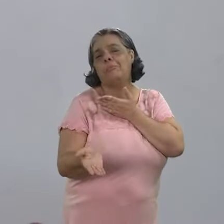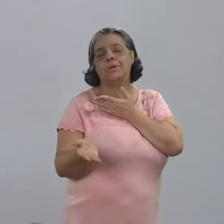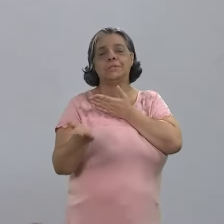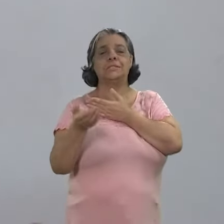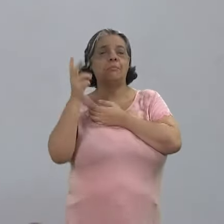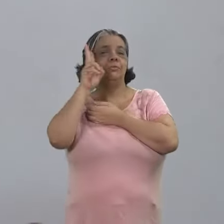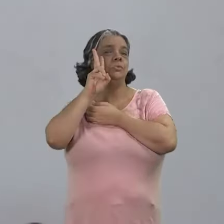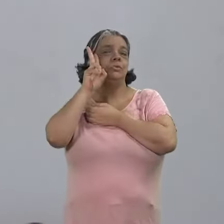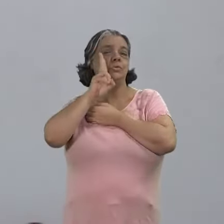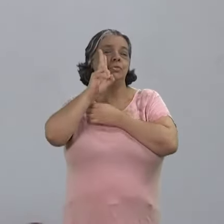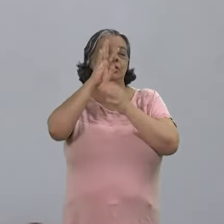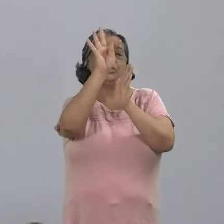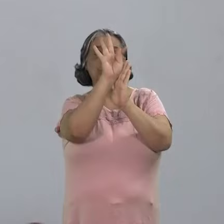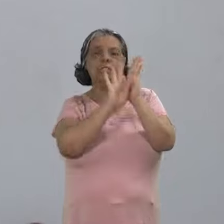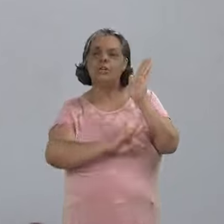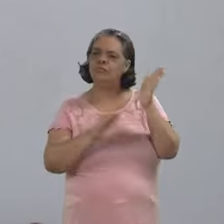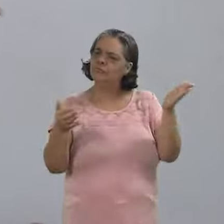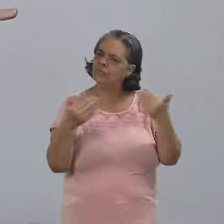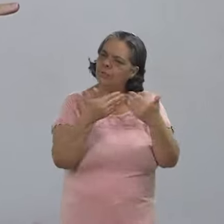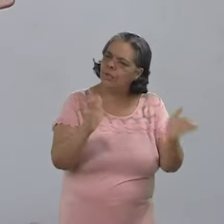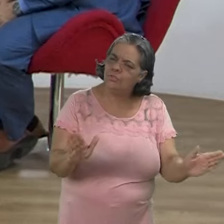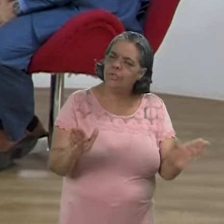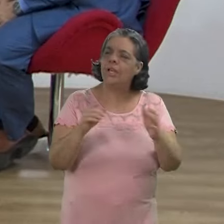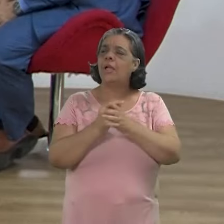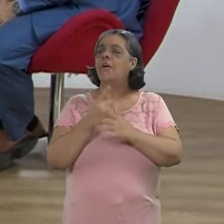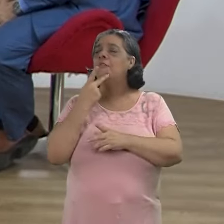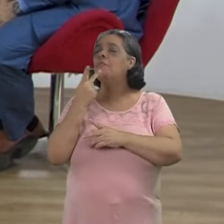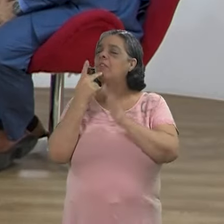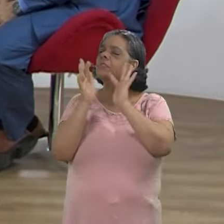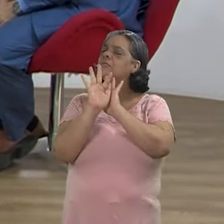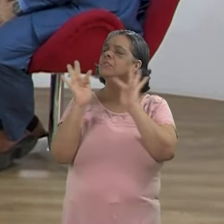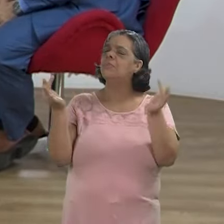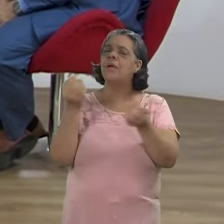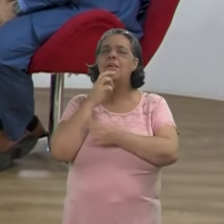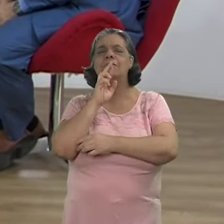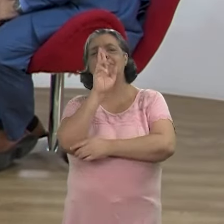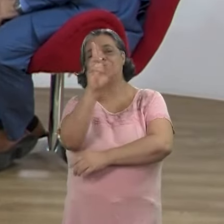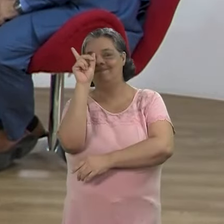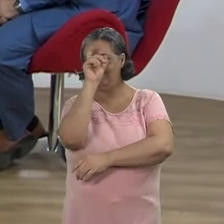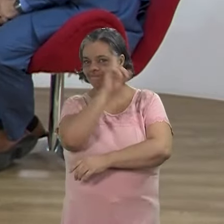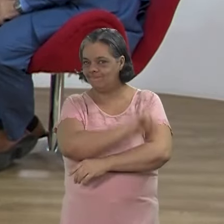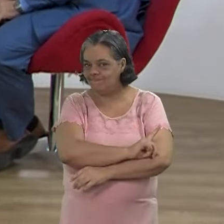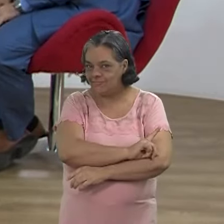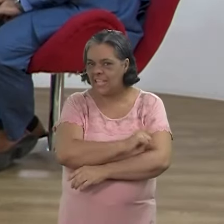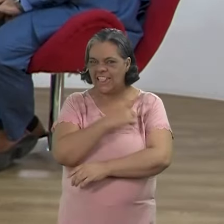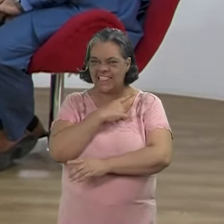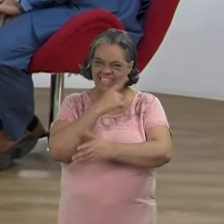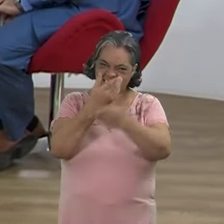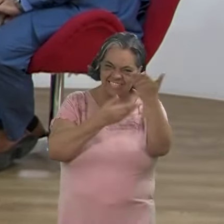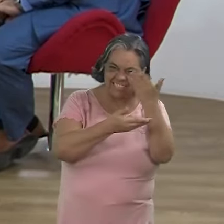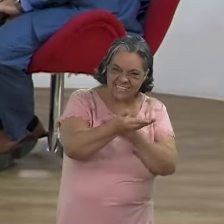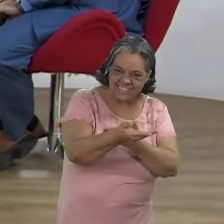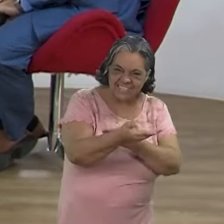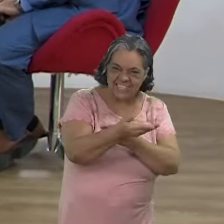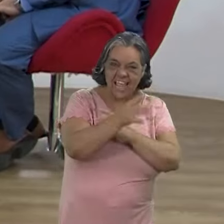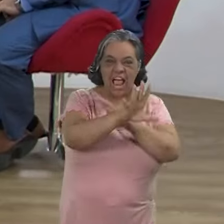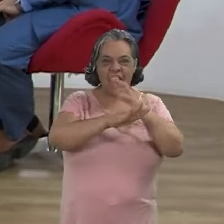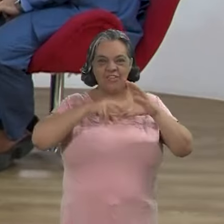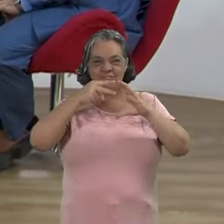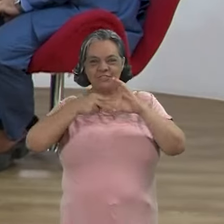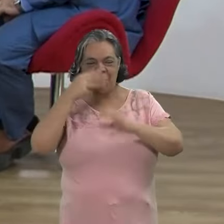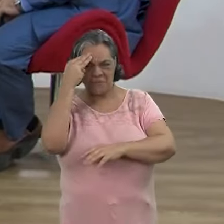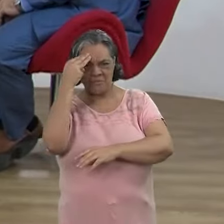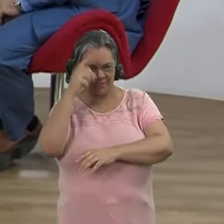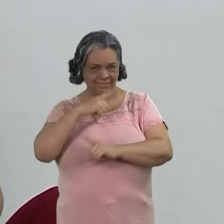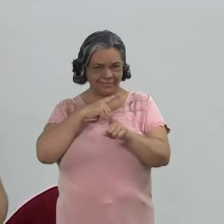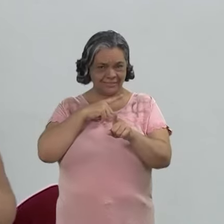resgatando esse texto de abertura, né? Ingrid, de uma maneira bem sucinta, que eu sei que é muito difícil responder isso, né? A diálogo entre audiovisual